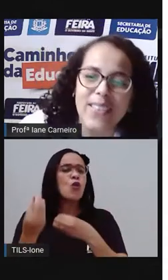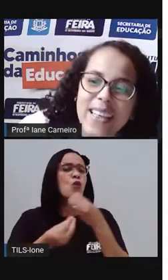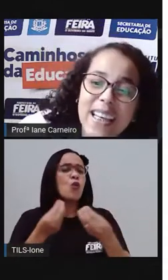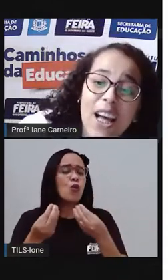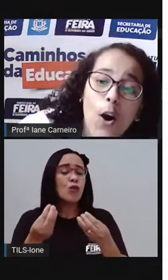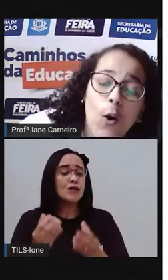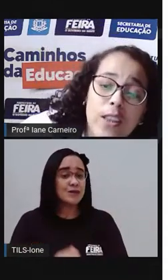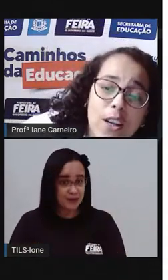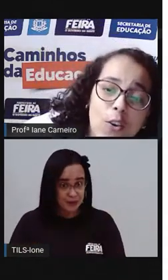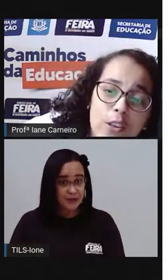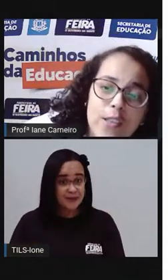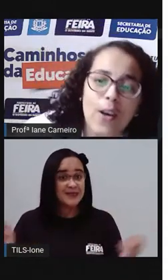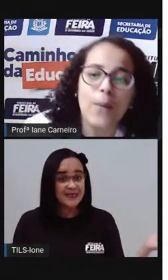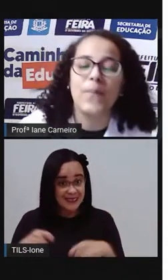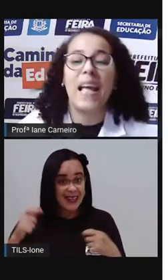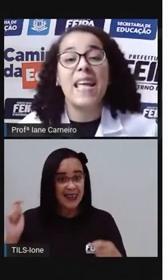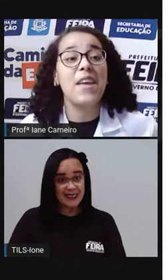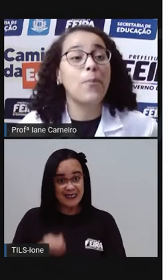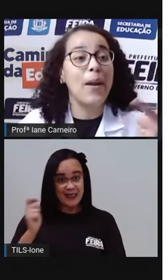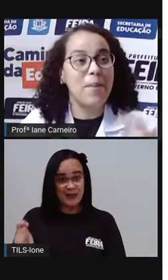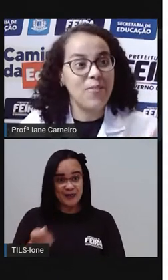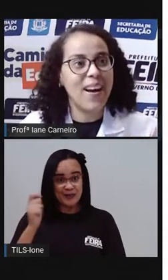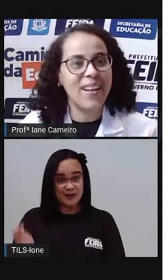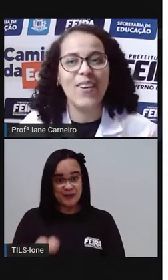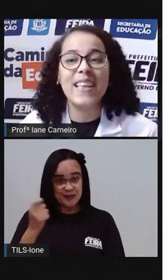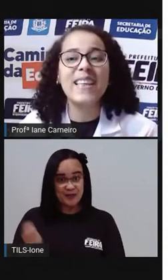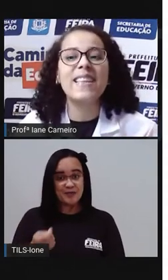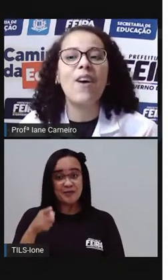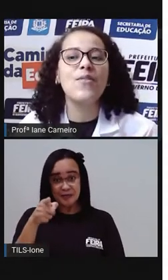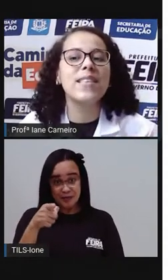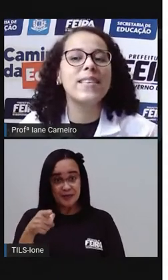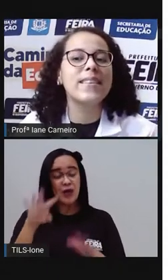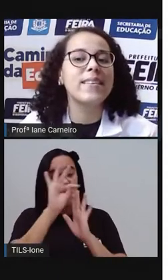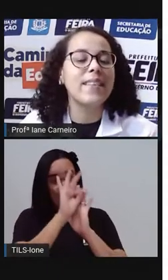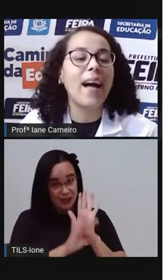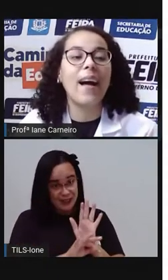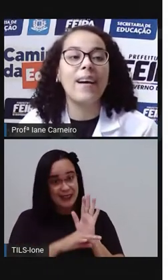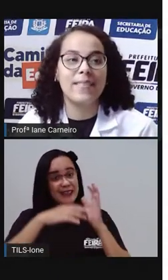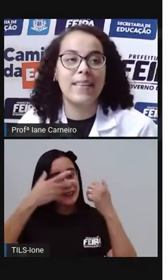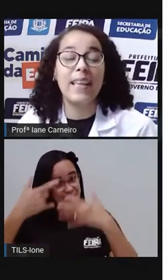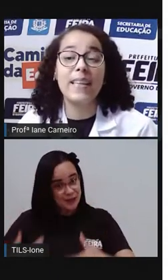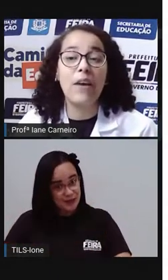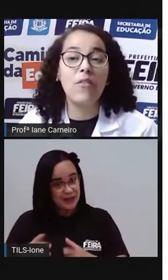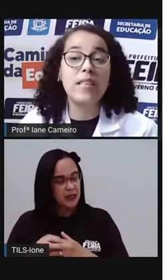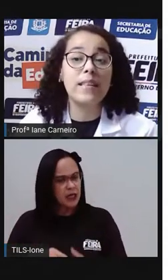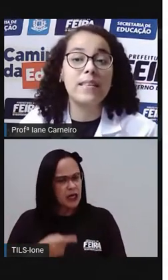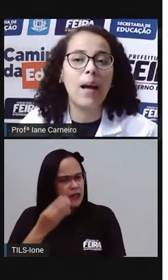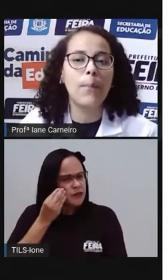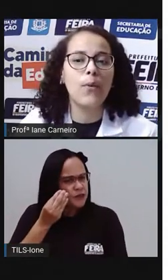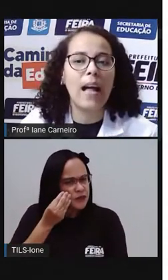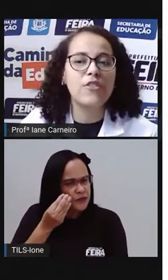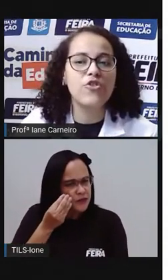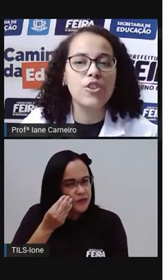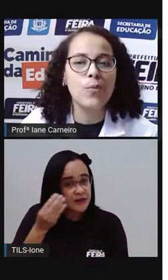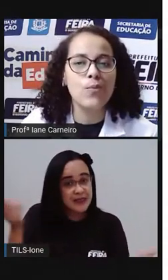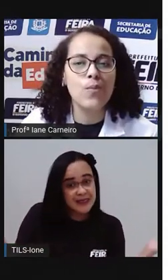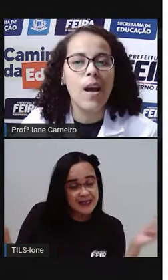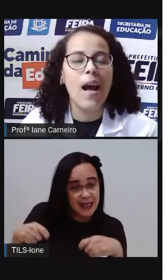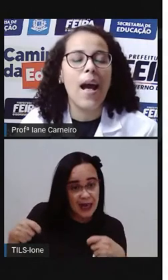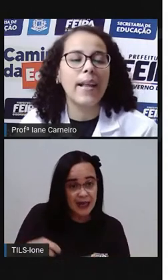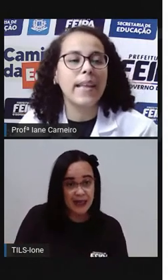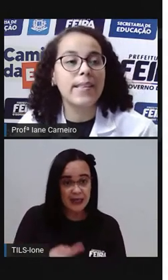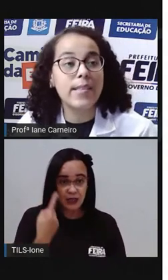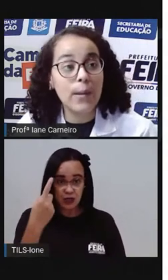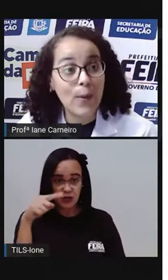certo? Outra coisa, ó. E aí, o poema fala, ó. Que tal você tentar, né? Que tal você tentar pular de 1